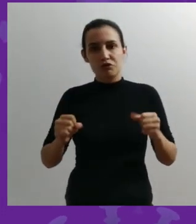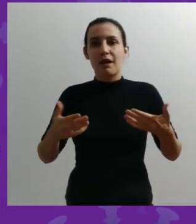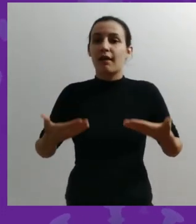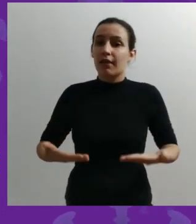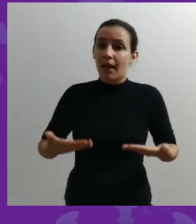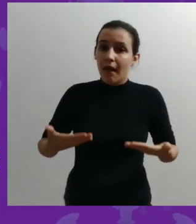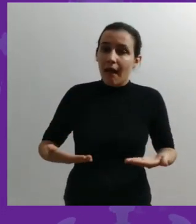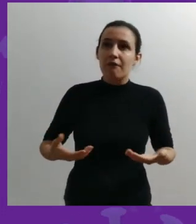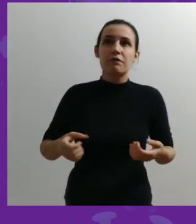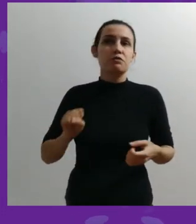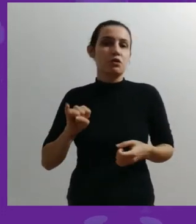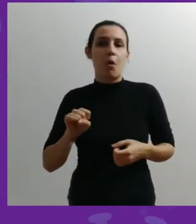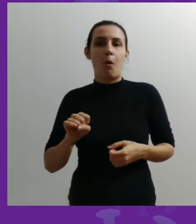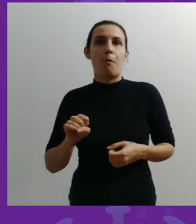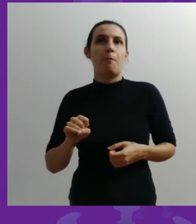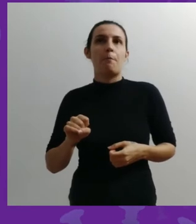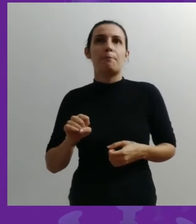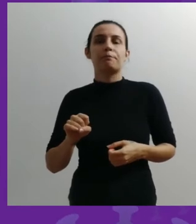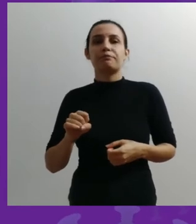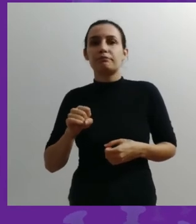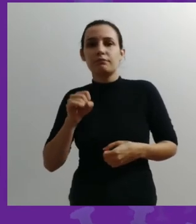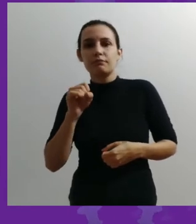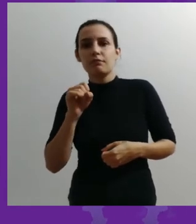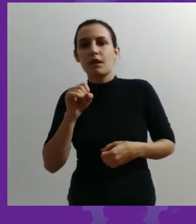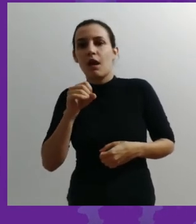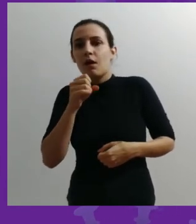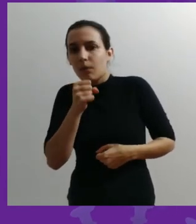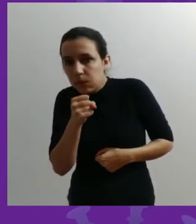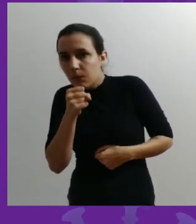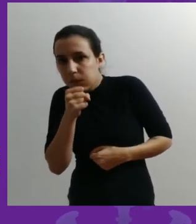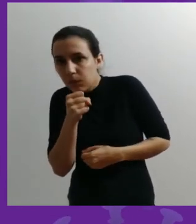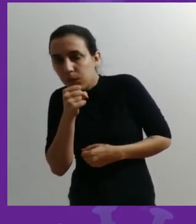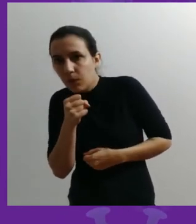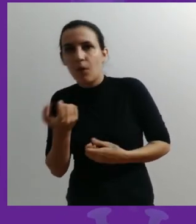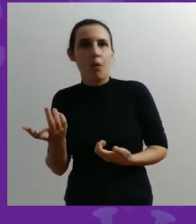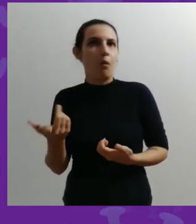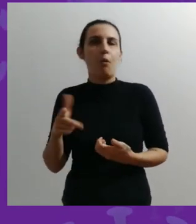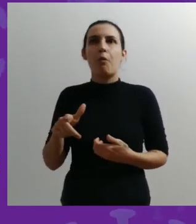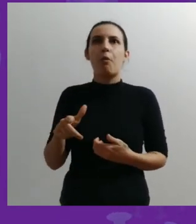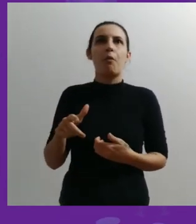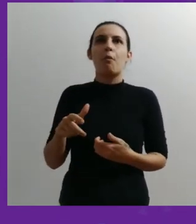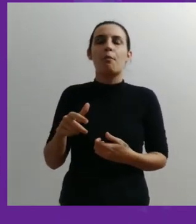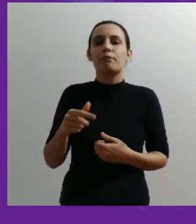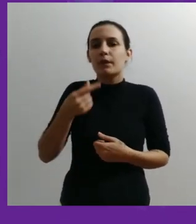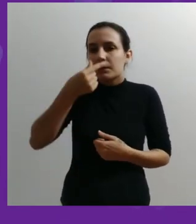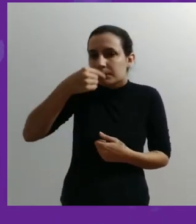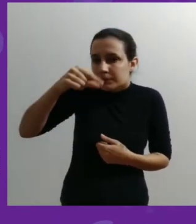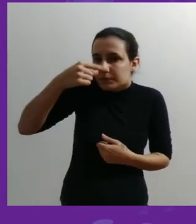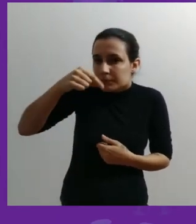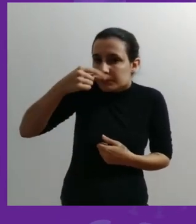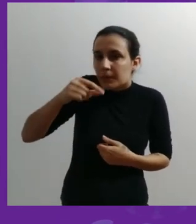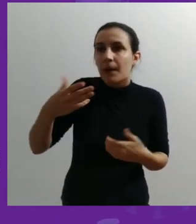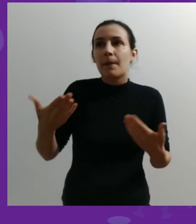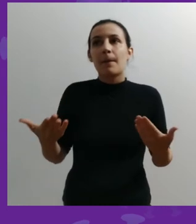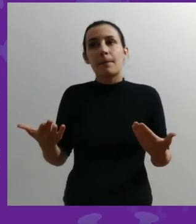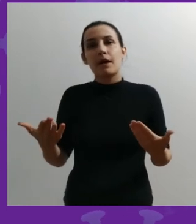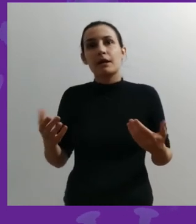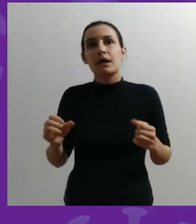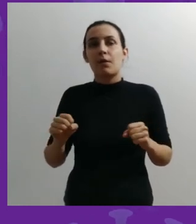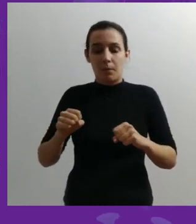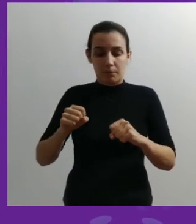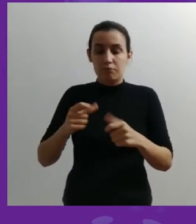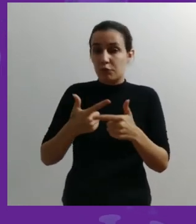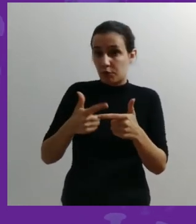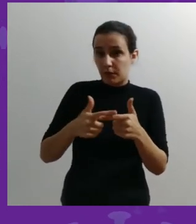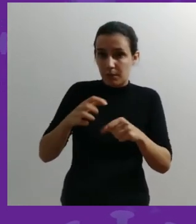leve, que é apenas tosse, um distúrbio qualquer de coriza, por exemplo. Ao mesmo tempo, é uma síndrome